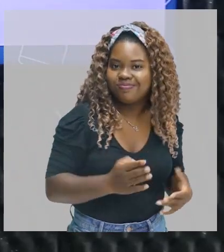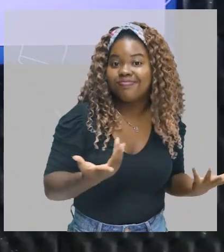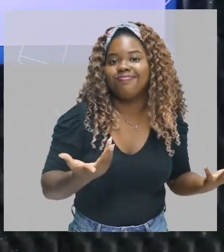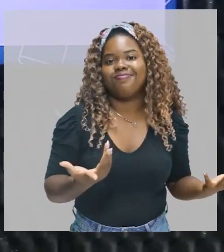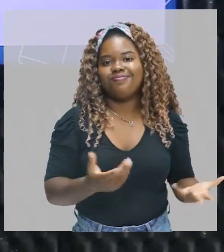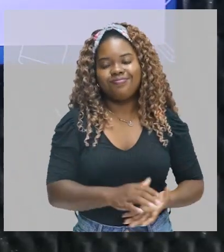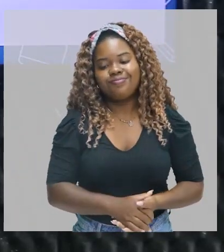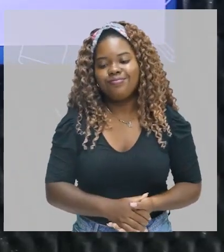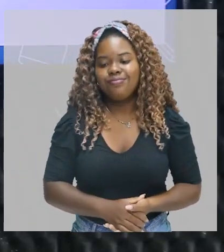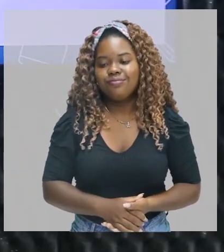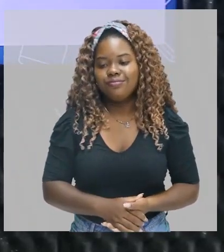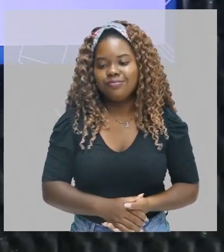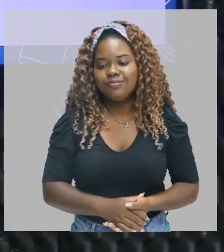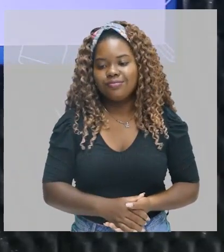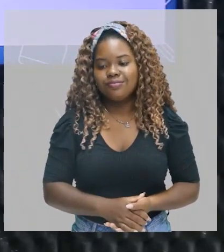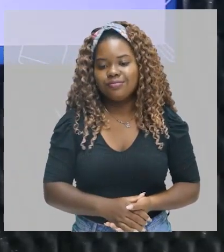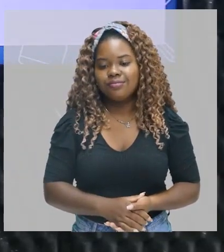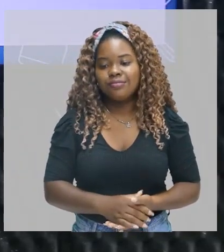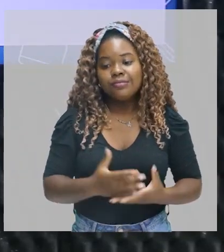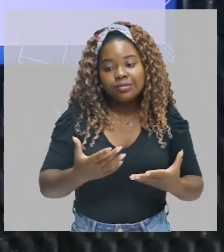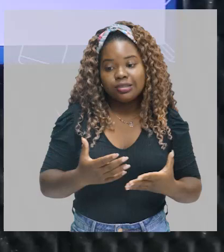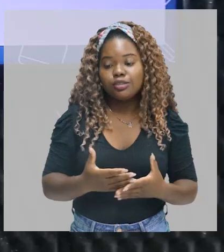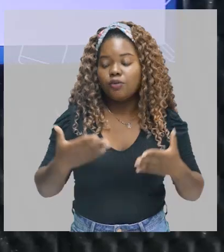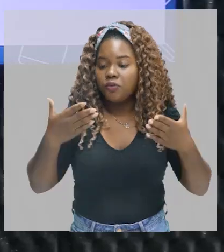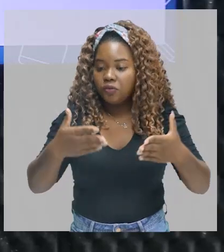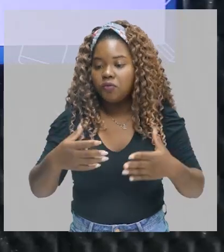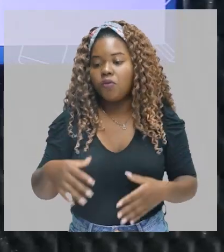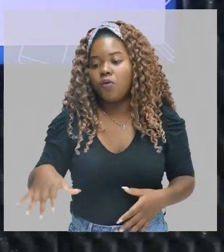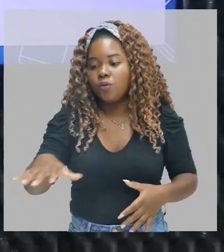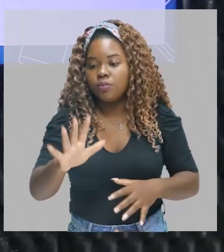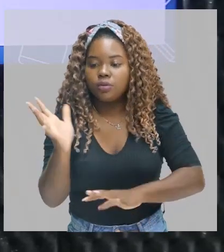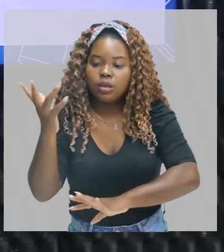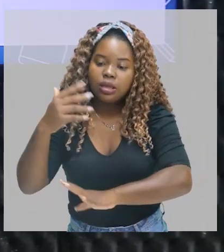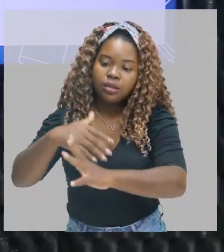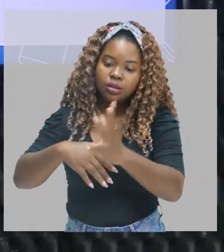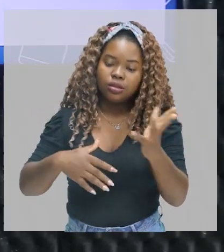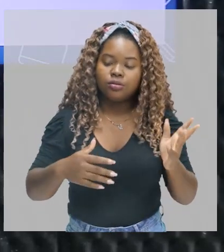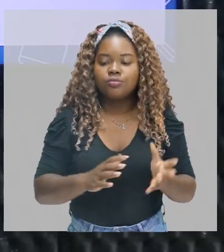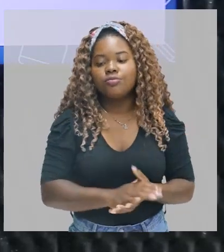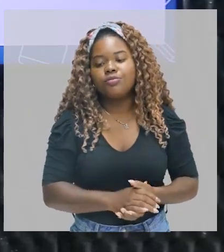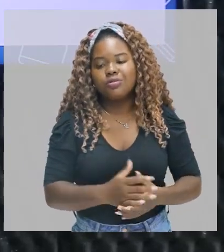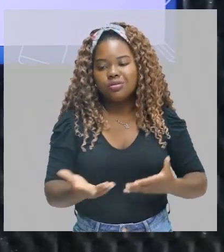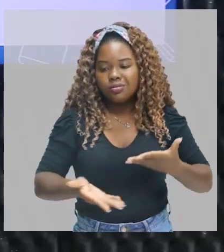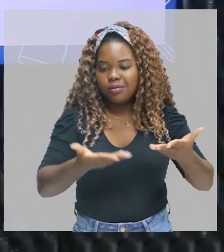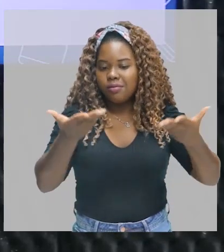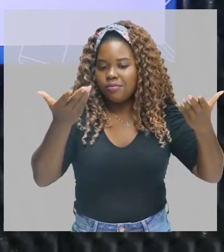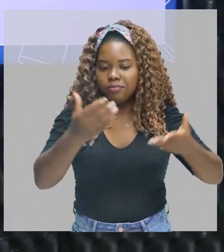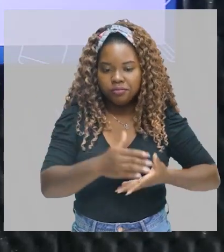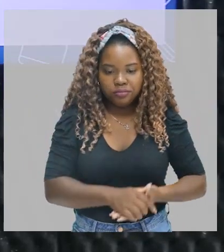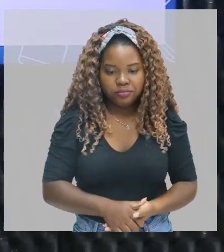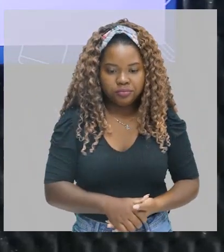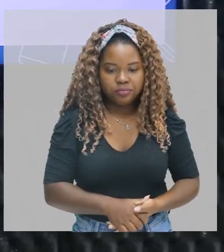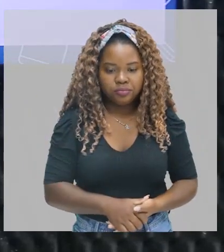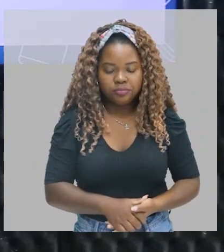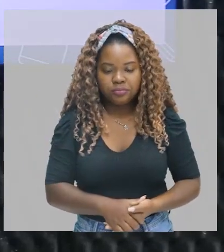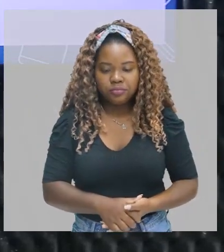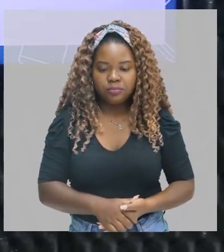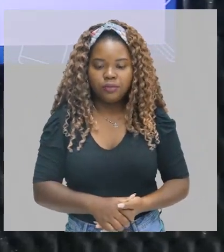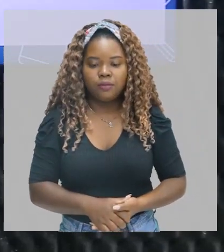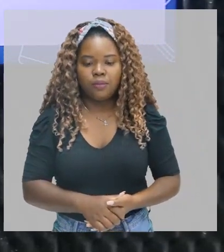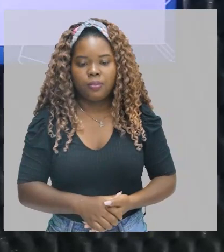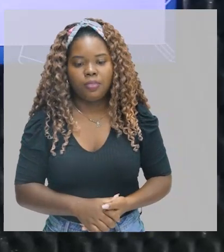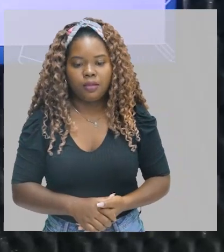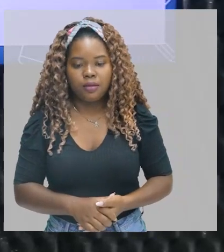é a natureza com o sofrimento humano. Essa identificação. Essa exaltação, esse amor. Tragédia